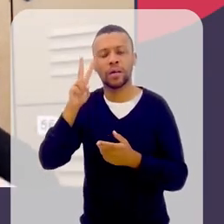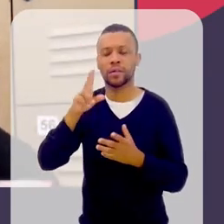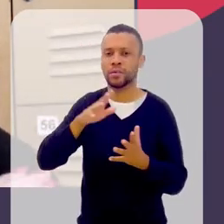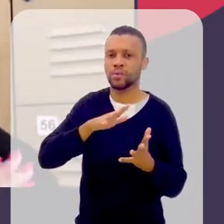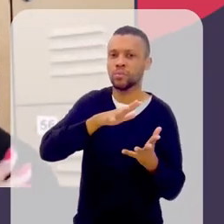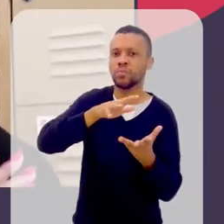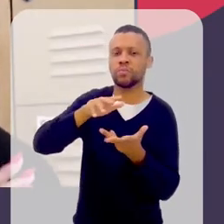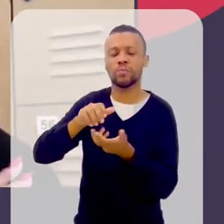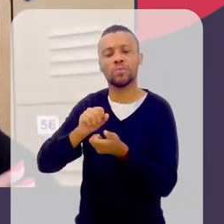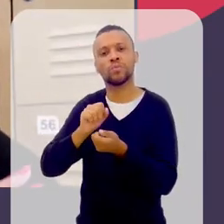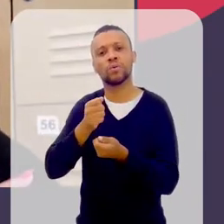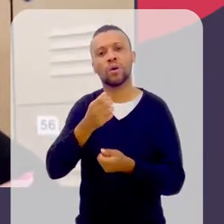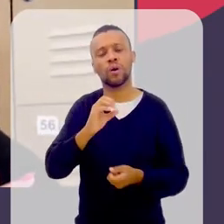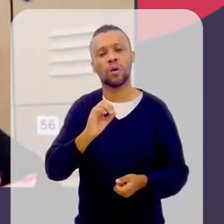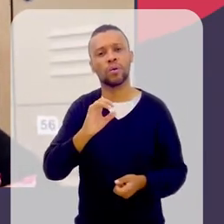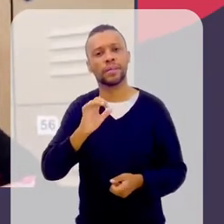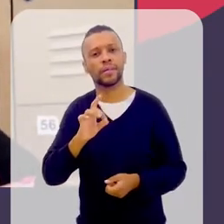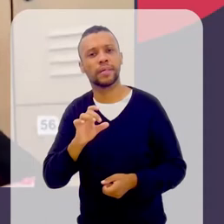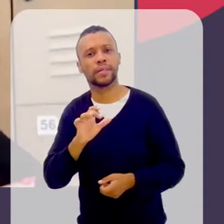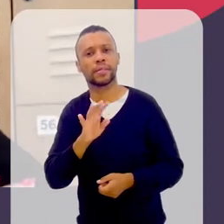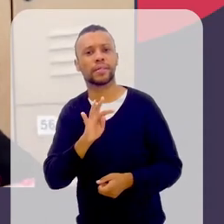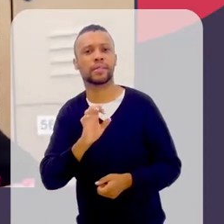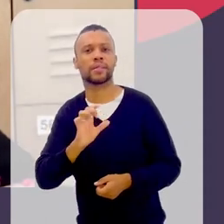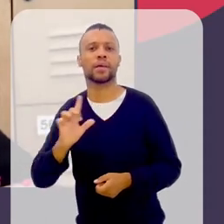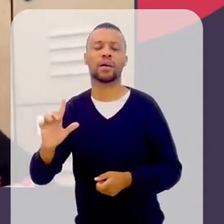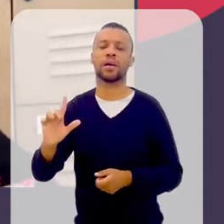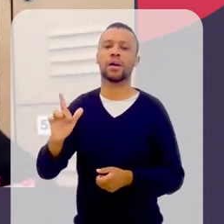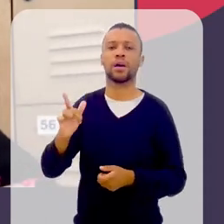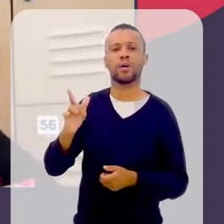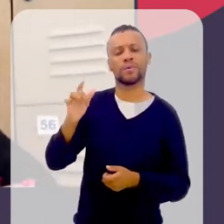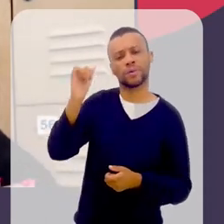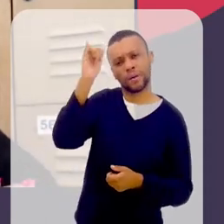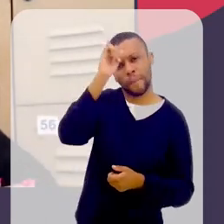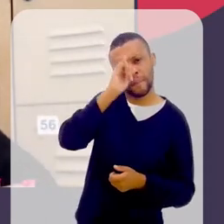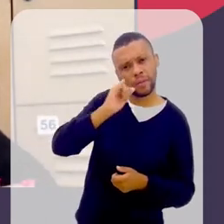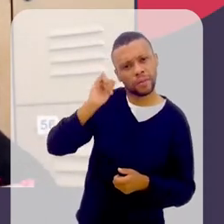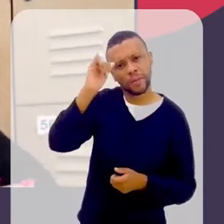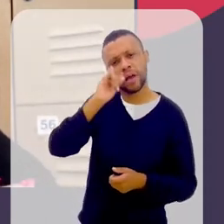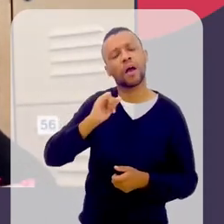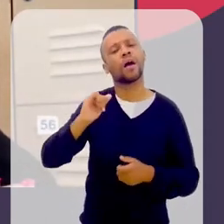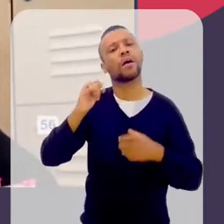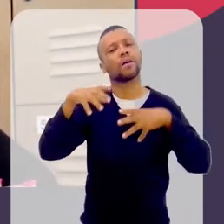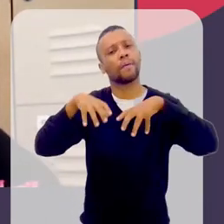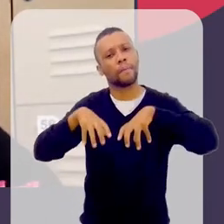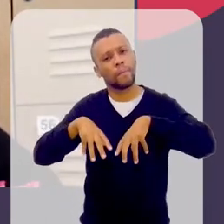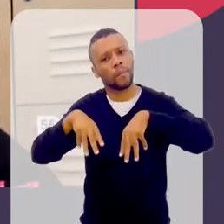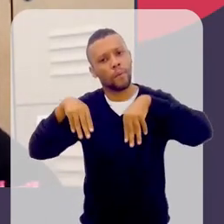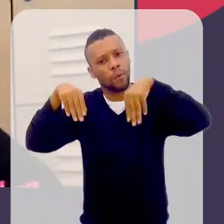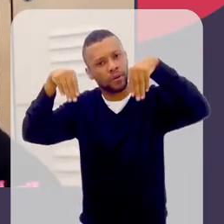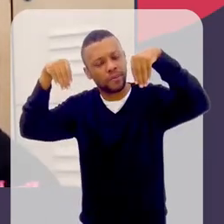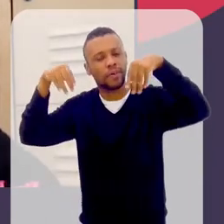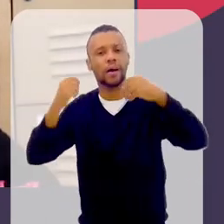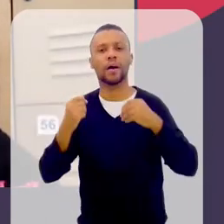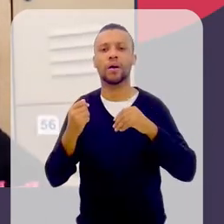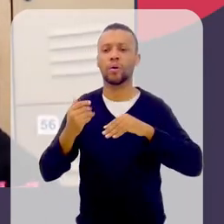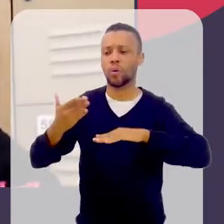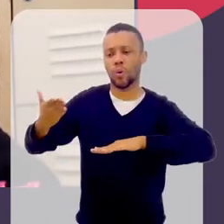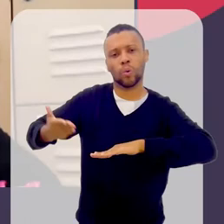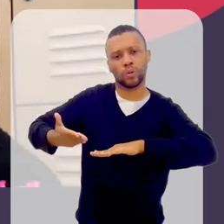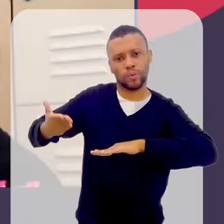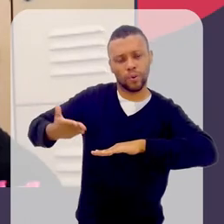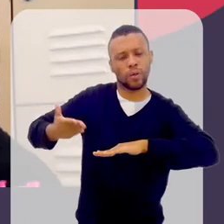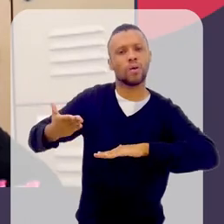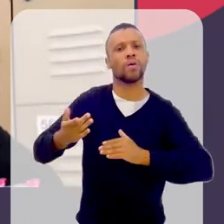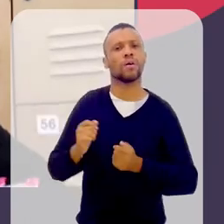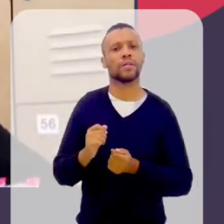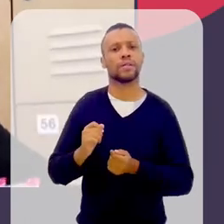né? Dividida temporalmente dessa maneira, né? Antiga, medieval, moderna e contemporânea. Há mulheres filósofas,